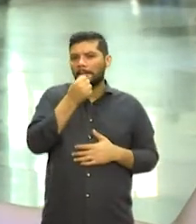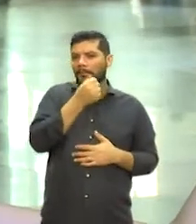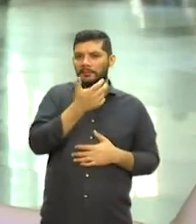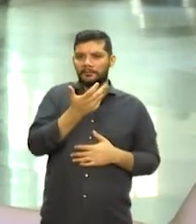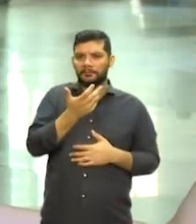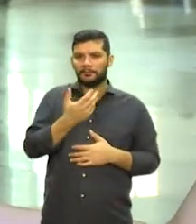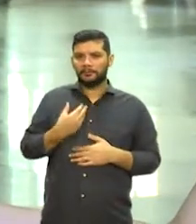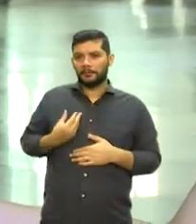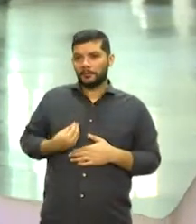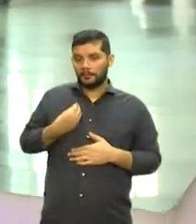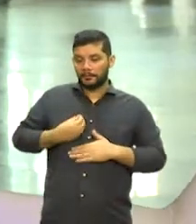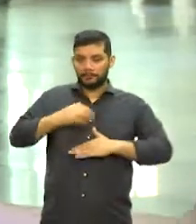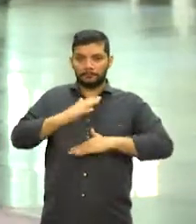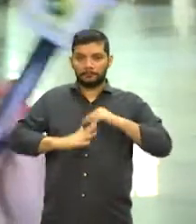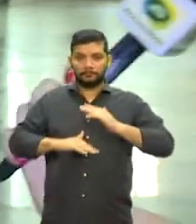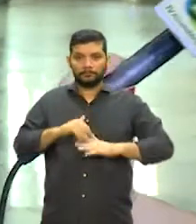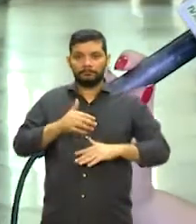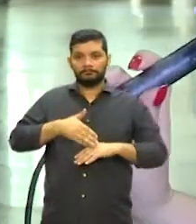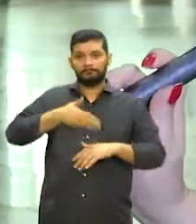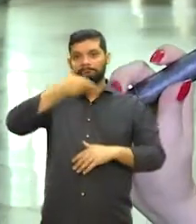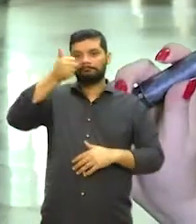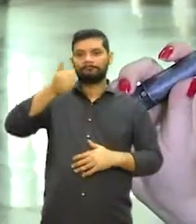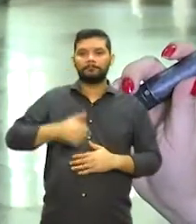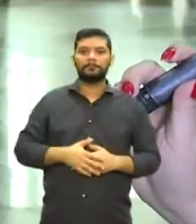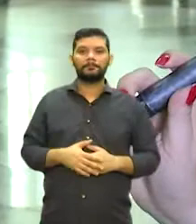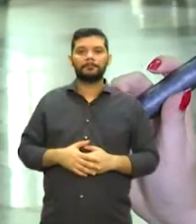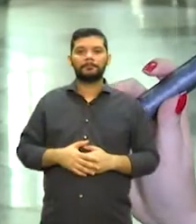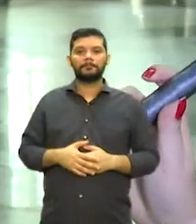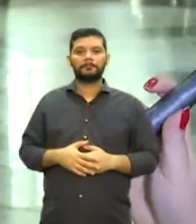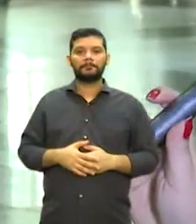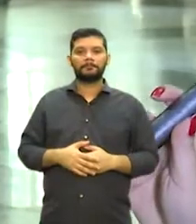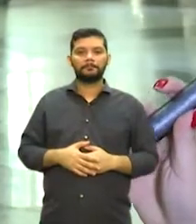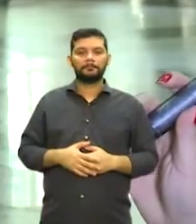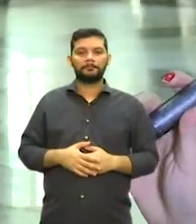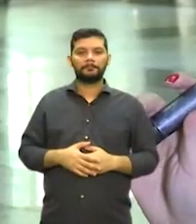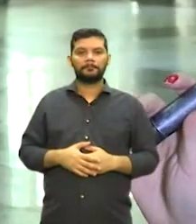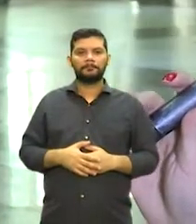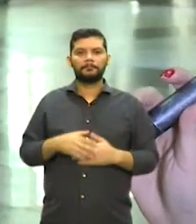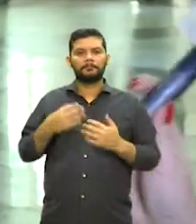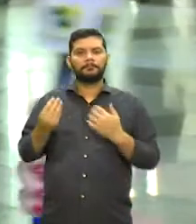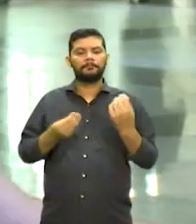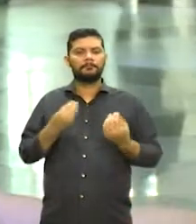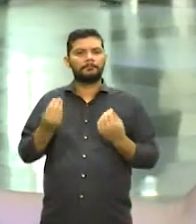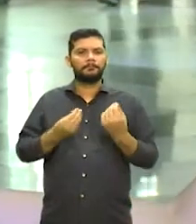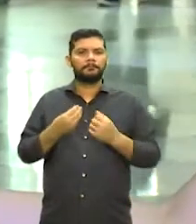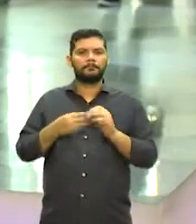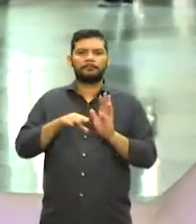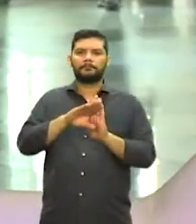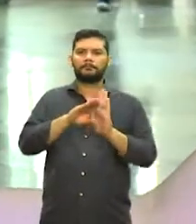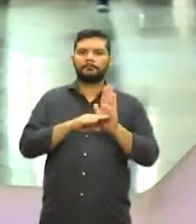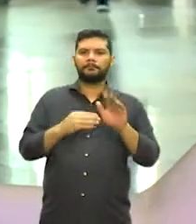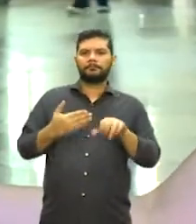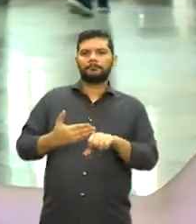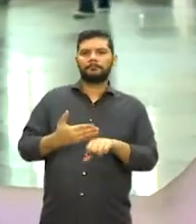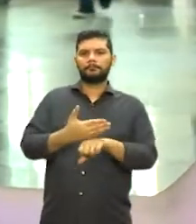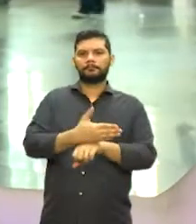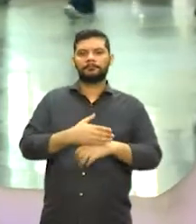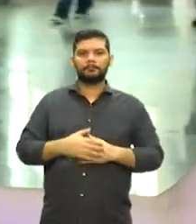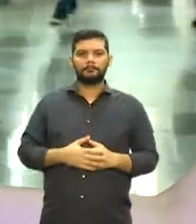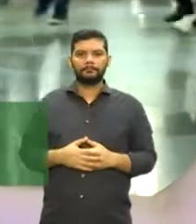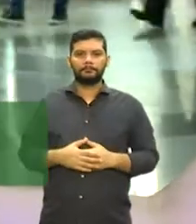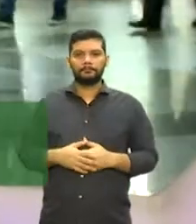vida profissional melhor. Eu queria que o falasse um pouco como é que as pessoas têm acesso a essa programação. Então, pelo